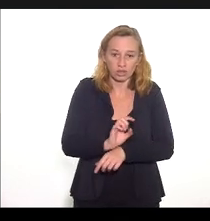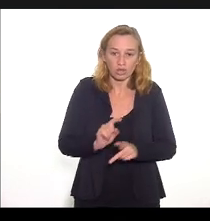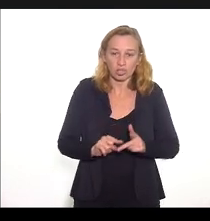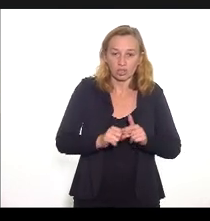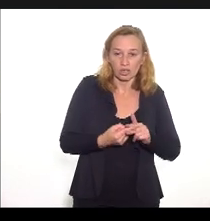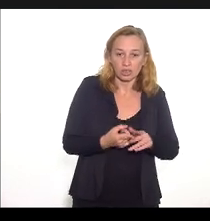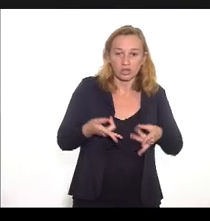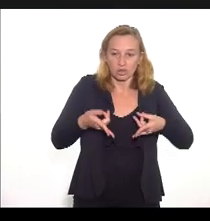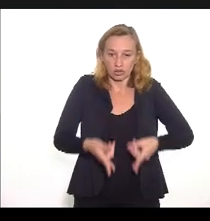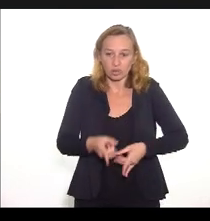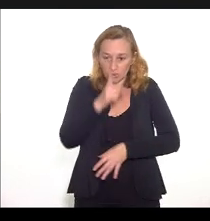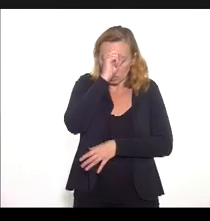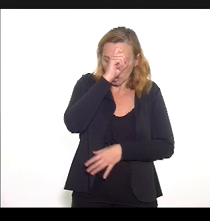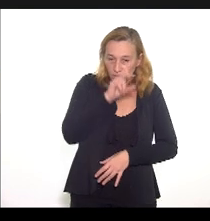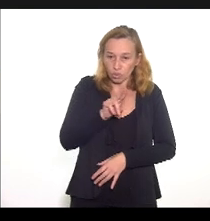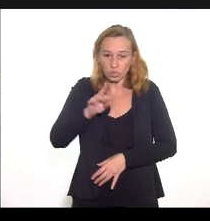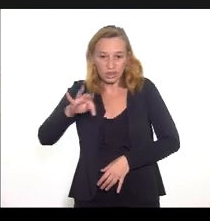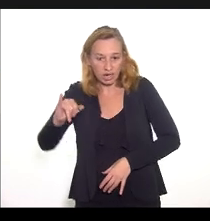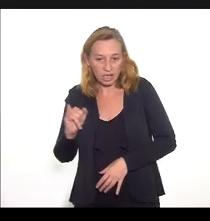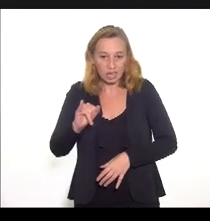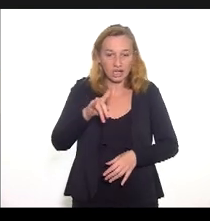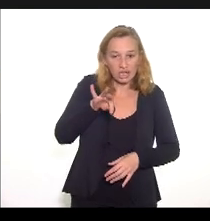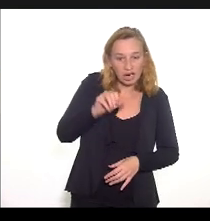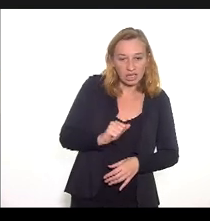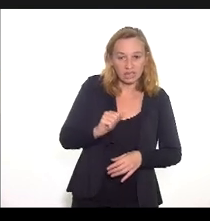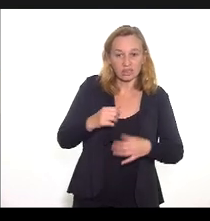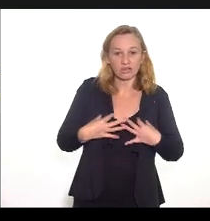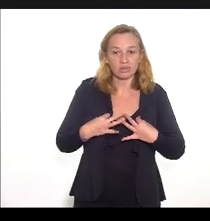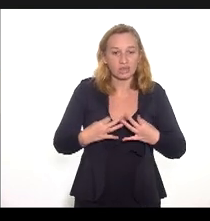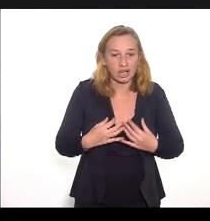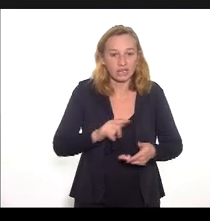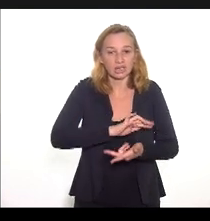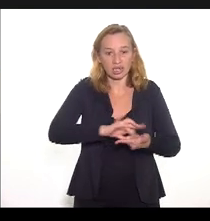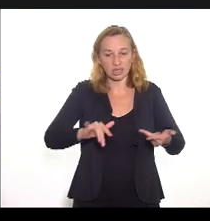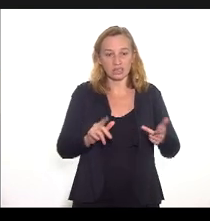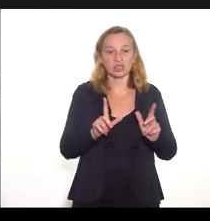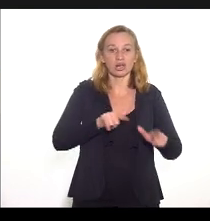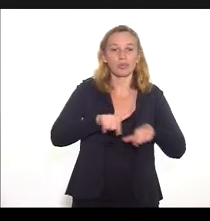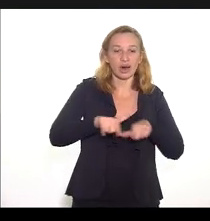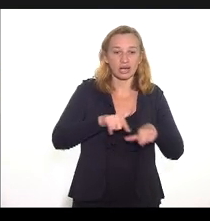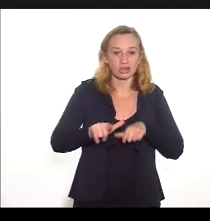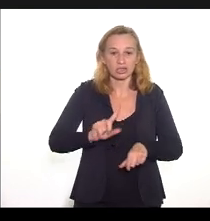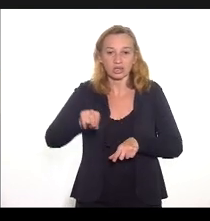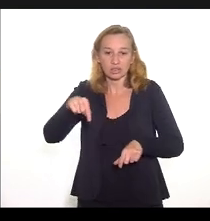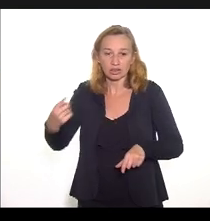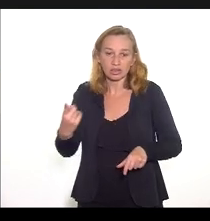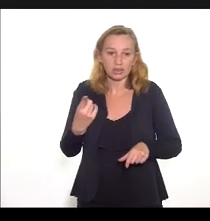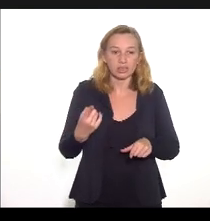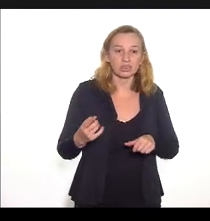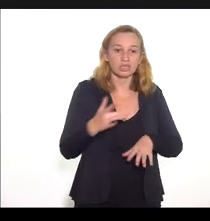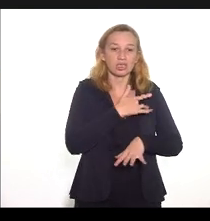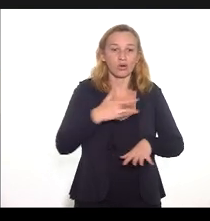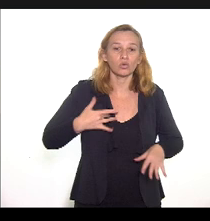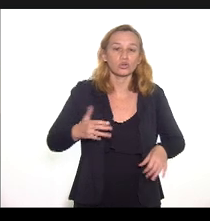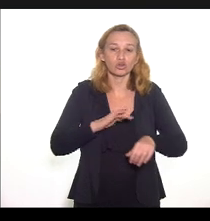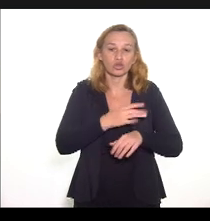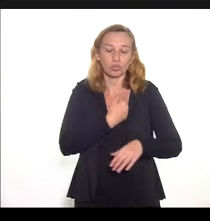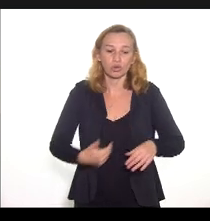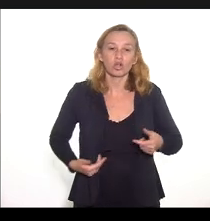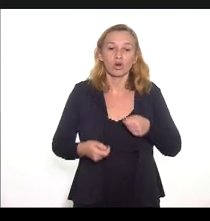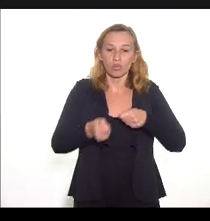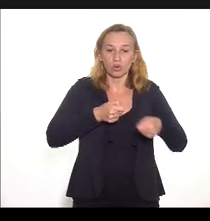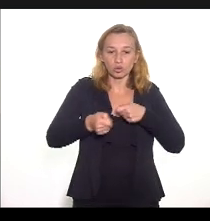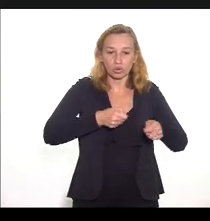dos leitos hospitalares de UTI e clínica médica voltados para essa finalidade, e demais medidas de saúde pública para o controle da